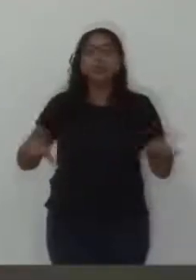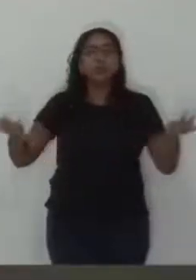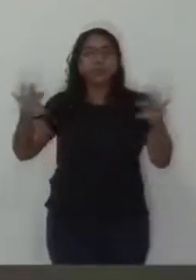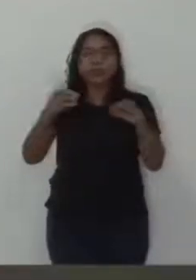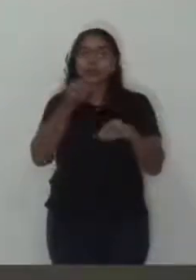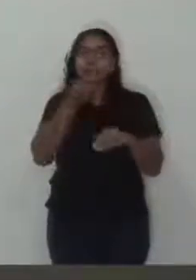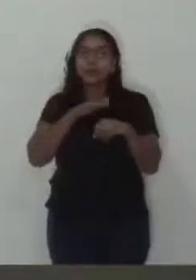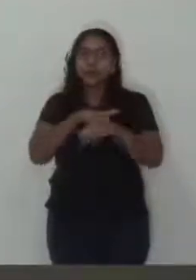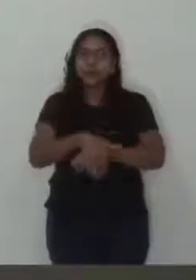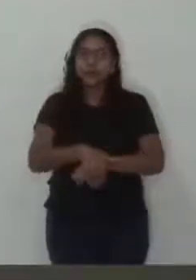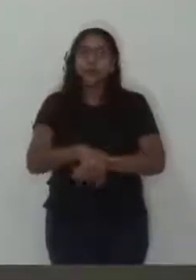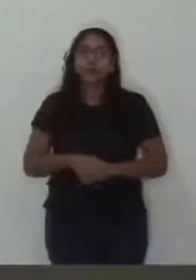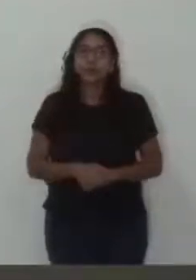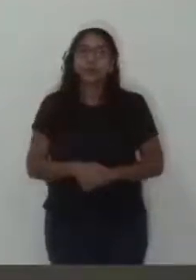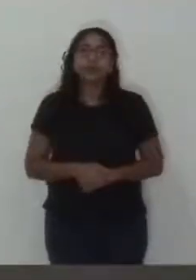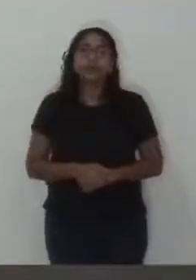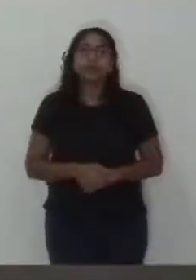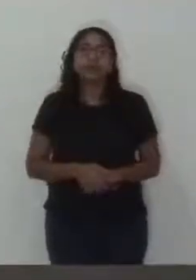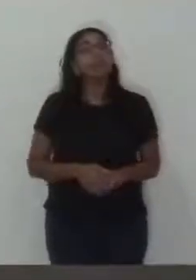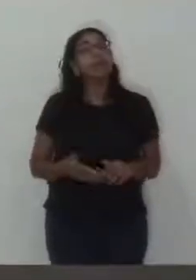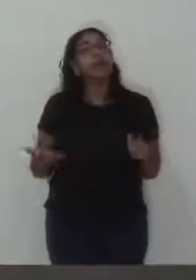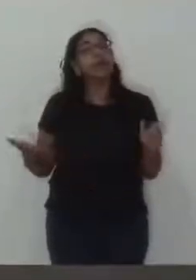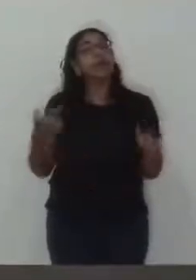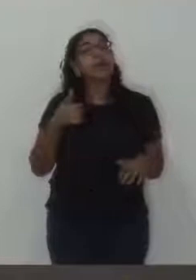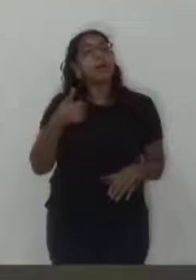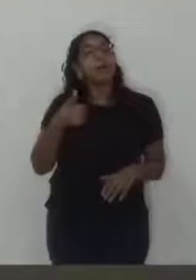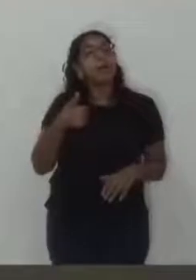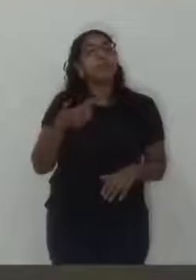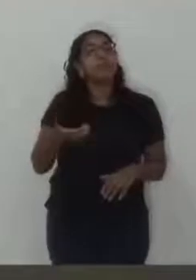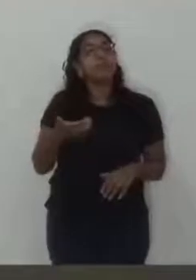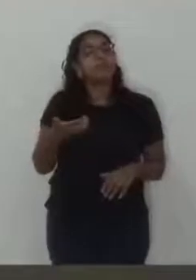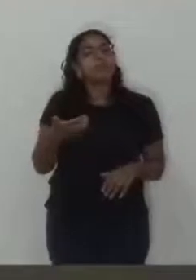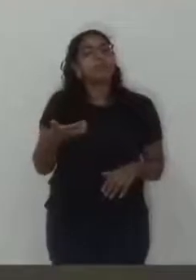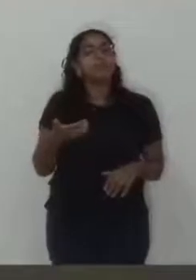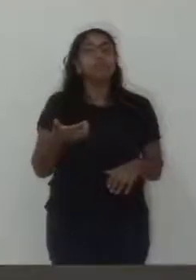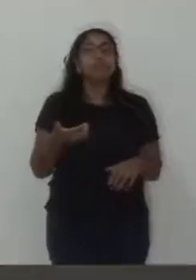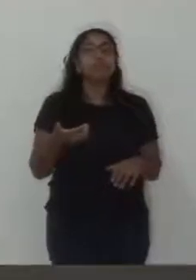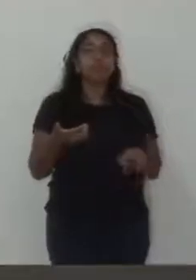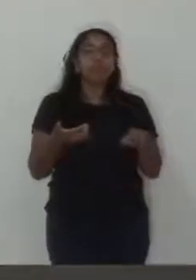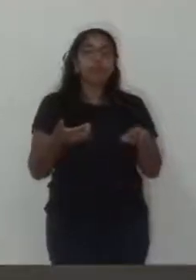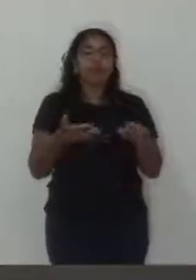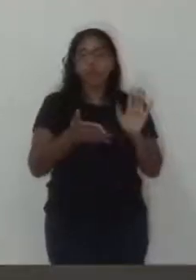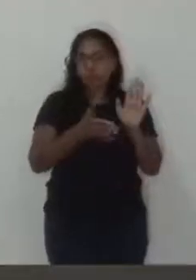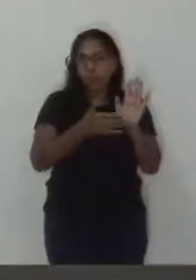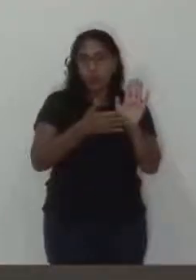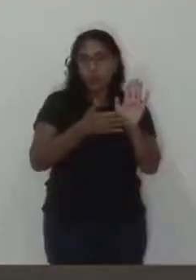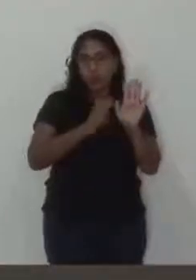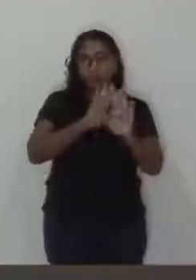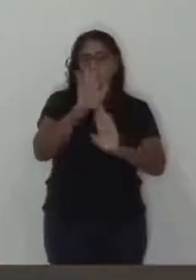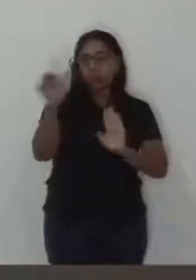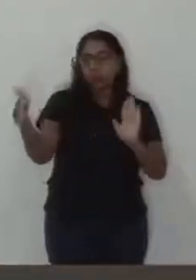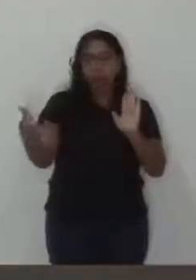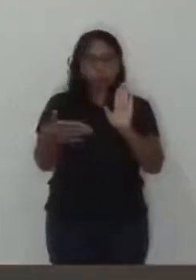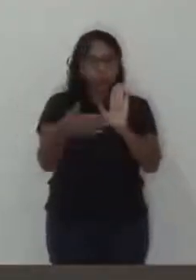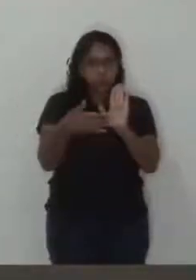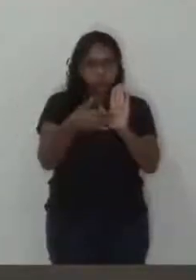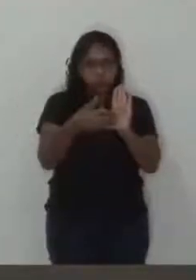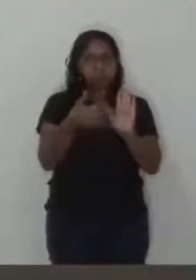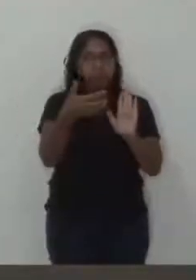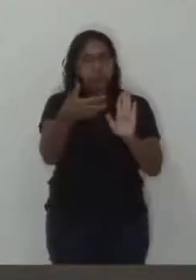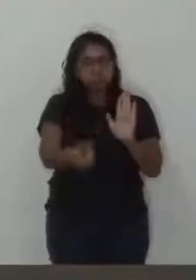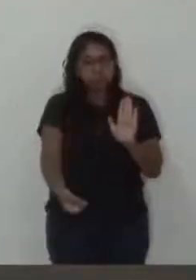senhor presidente, gostaria de estar encaminhando favoravelmente a todas as moções aqui